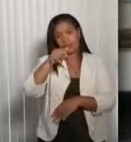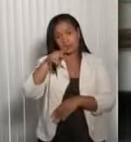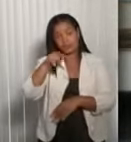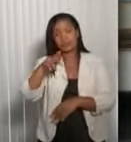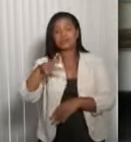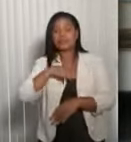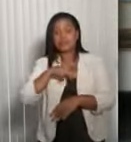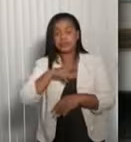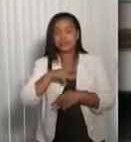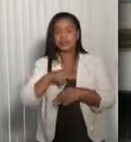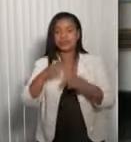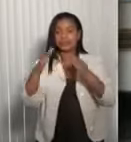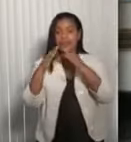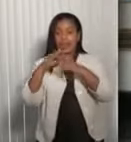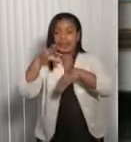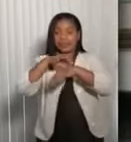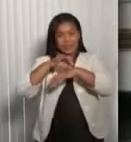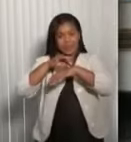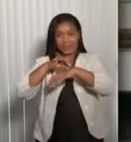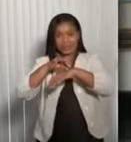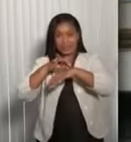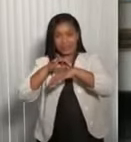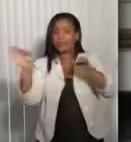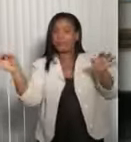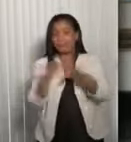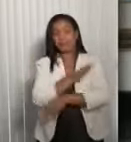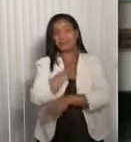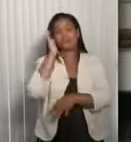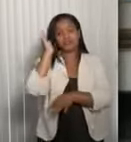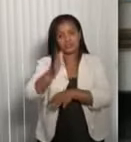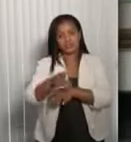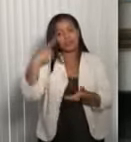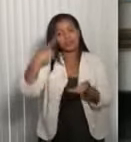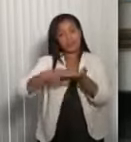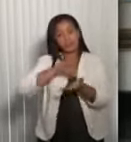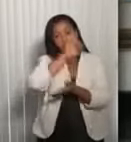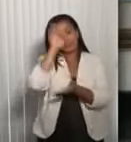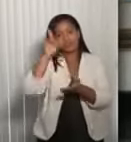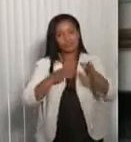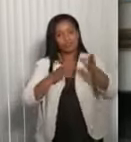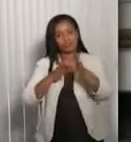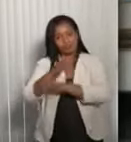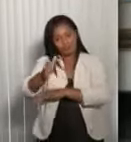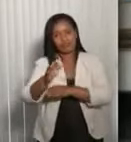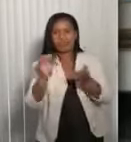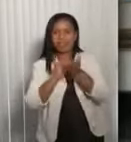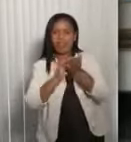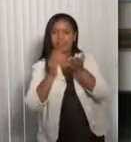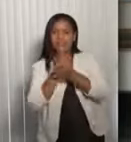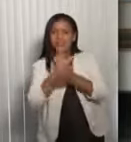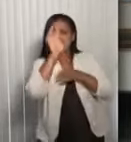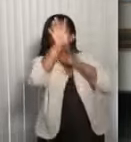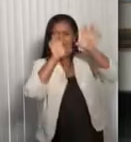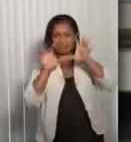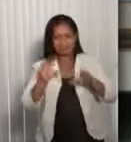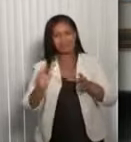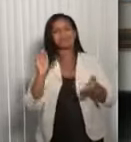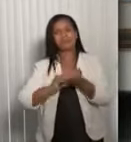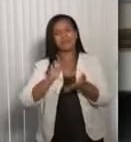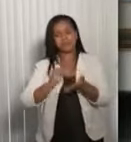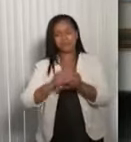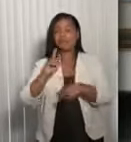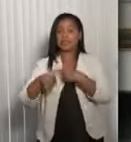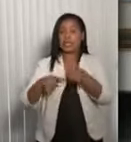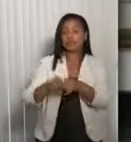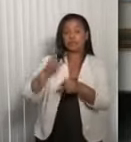inaugurado, que está prontinho e só basta agora a gente marcar a data e instalar os últimos equipamentos, como também